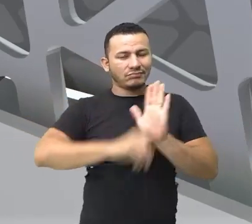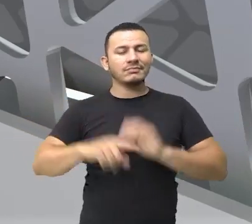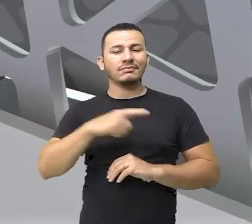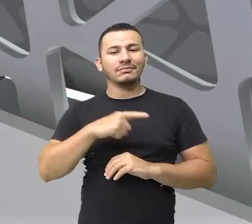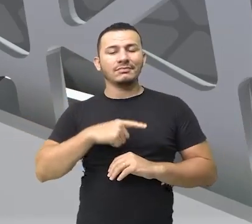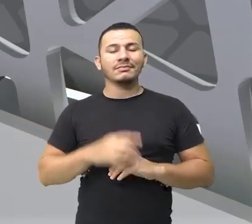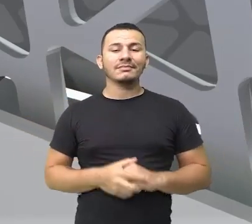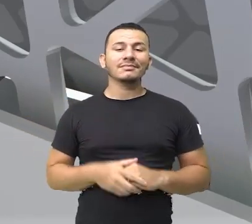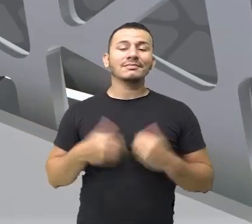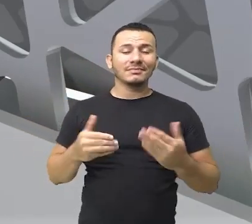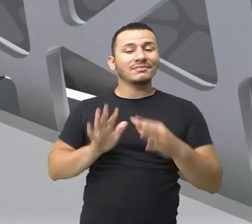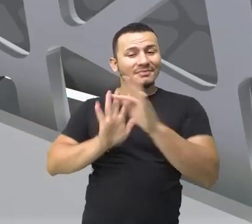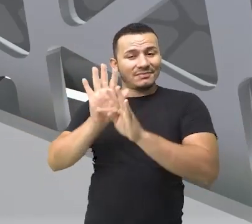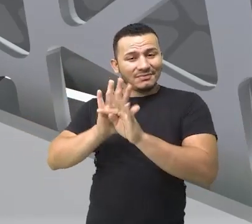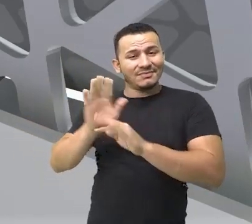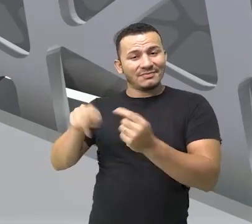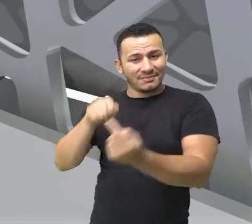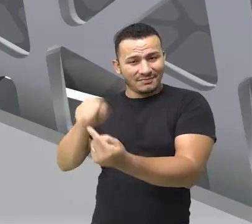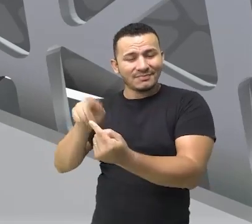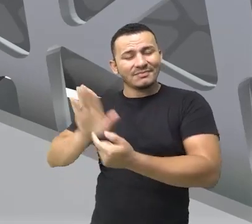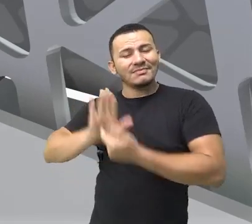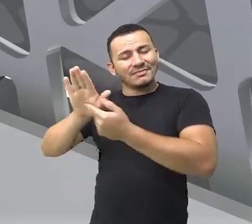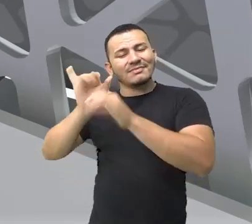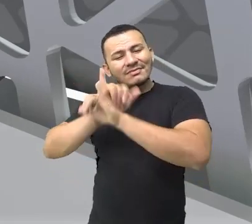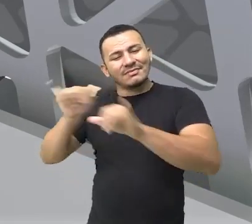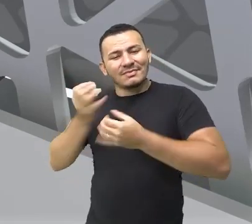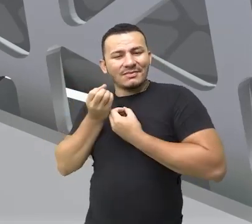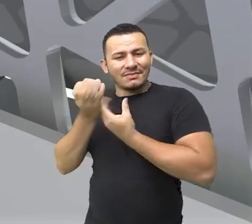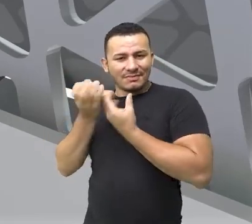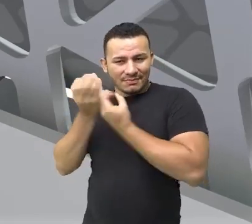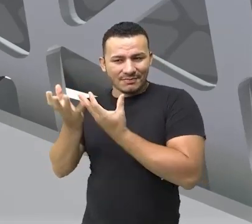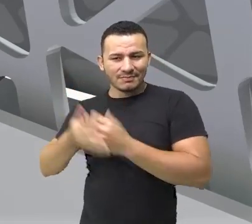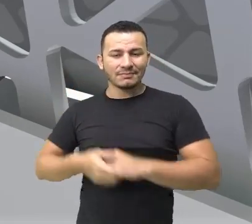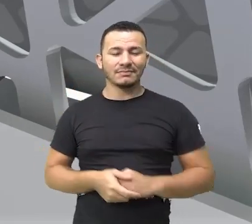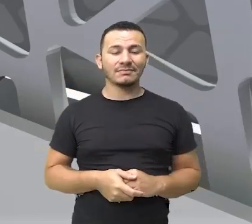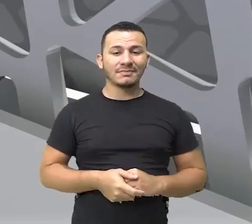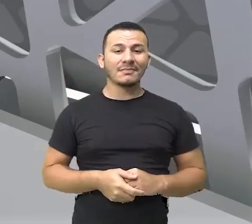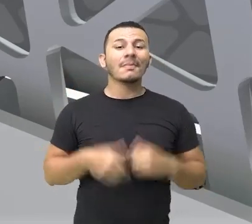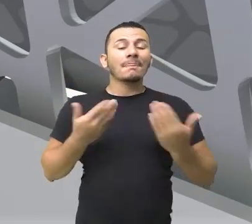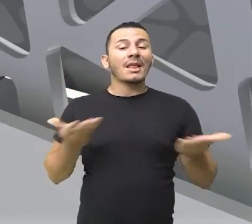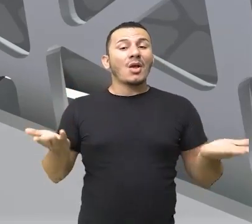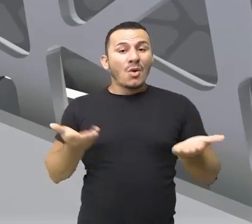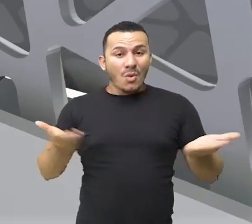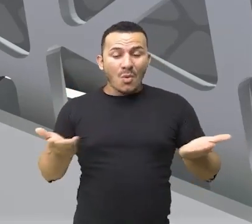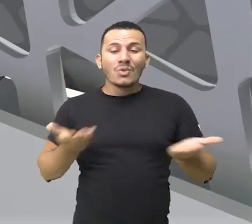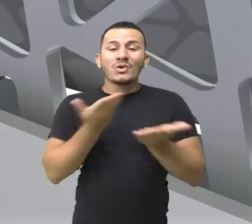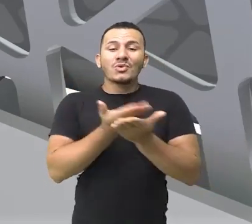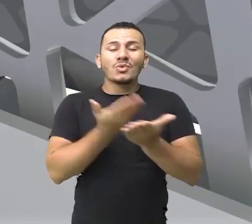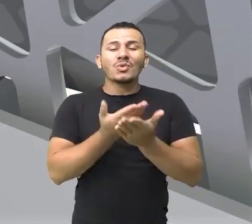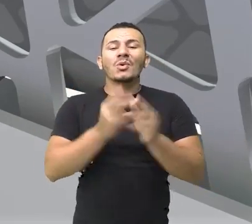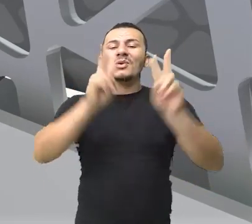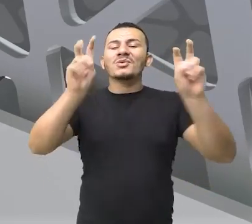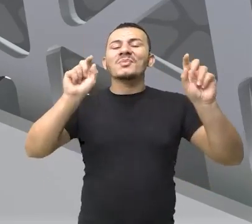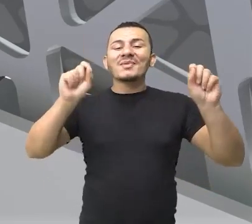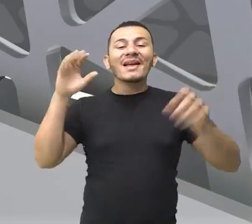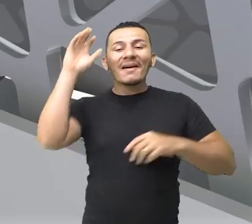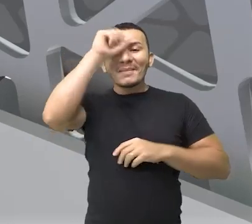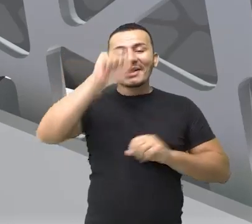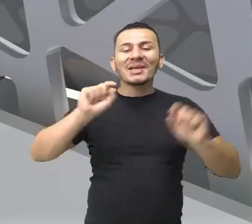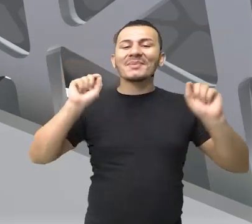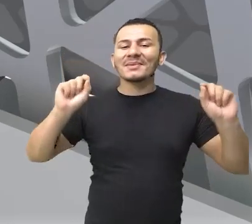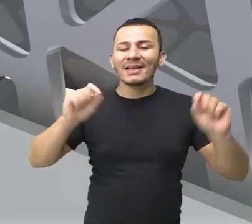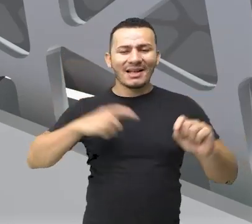esse texto tem essa finalidade. Expor informações, ok? E na aula de hoje, o que nós já estudamos? O nós aprendemos?